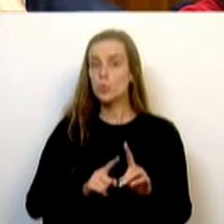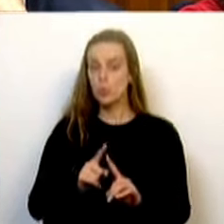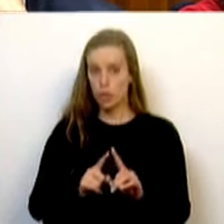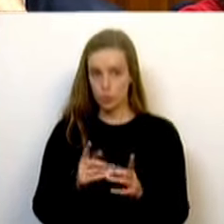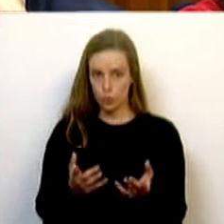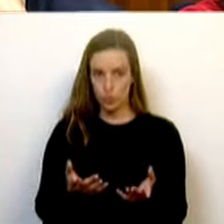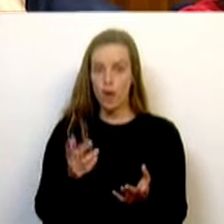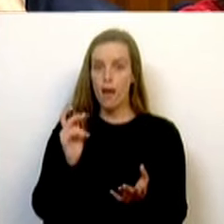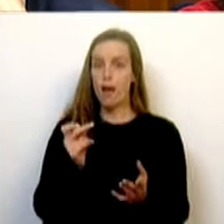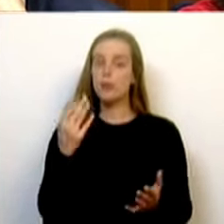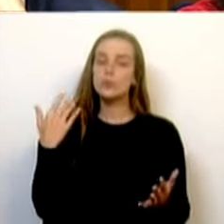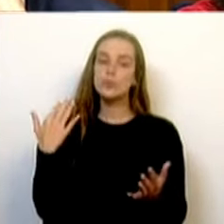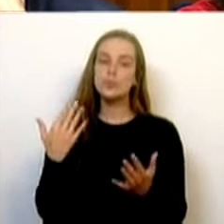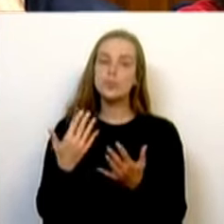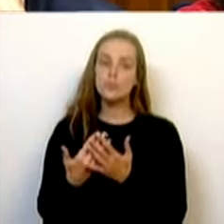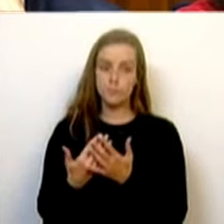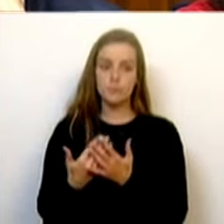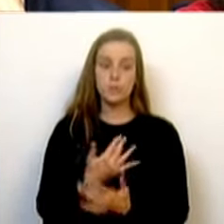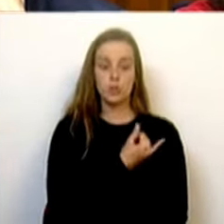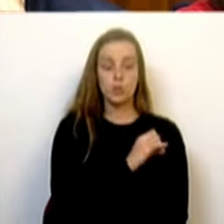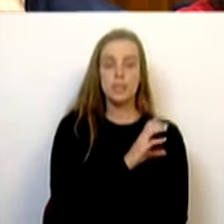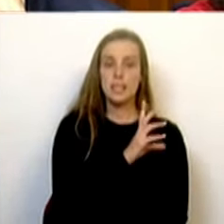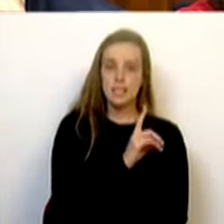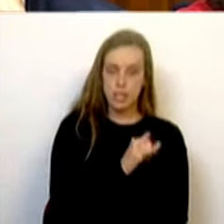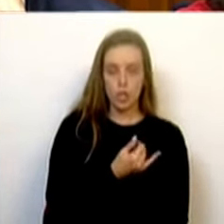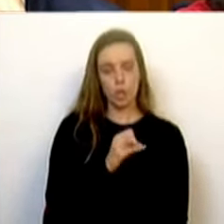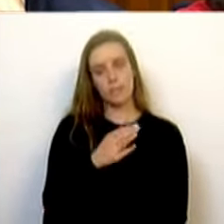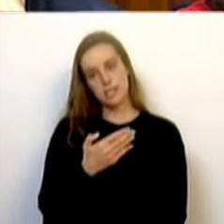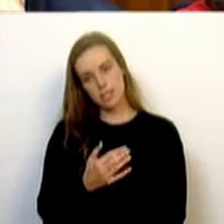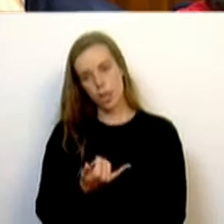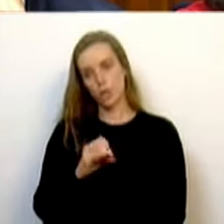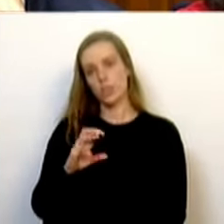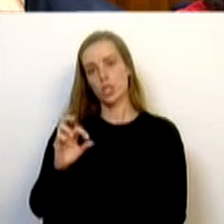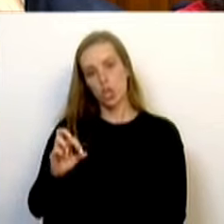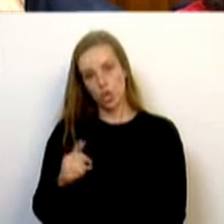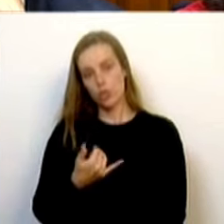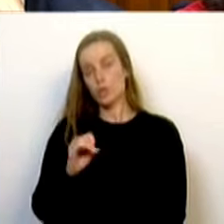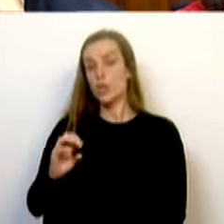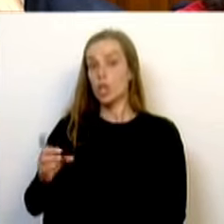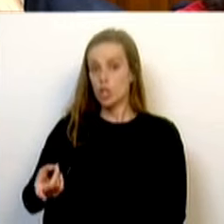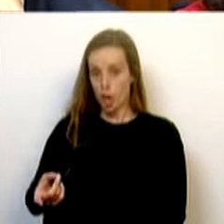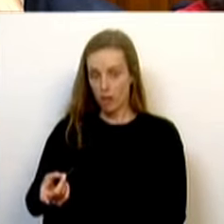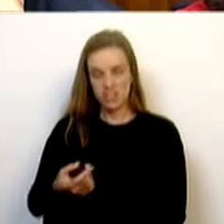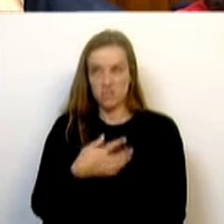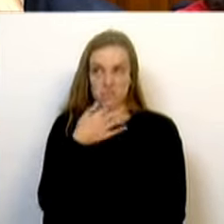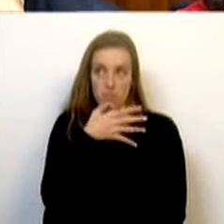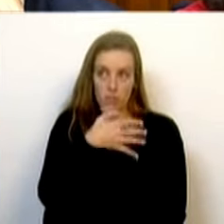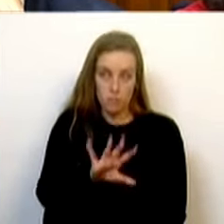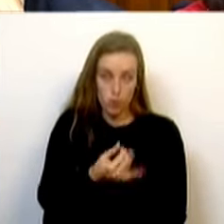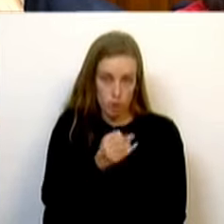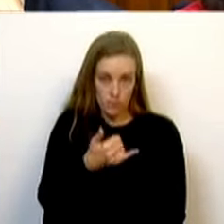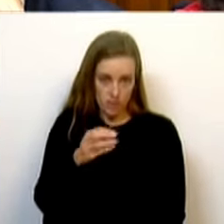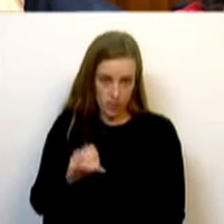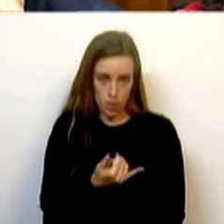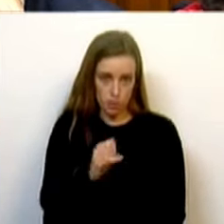longo destes anos, em 2016, em 2017, em 2018, em 2019, já não conto 2020 e 2021,